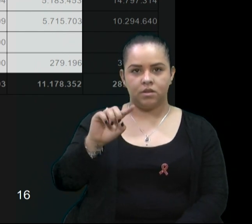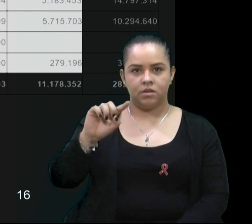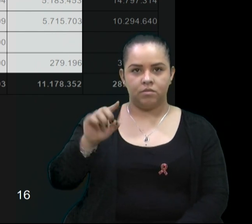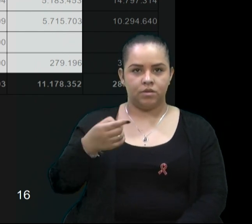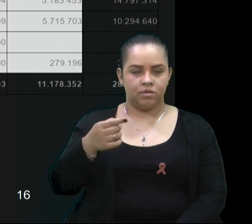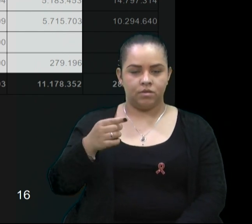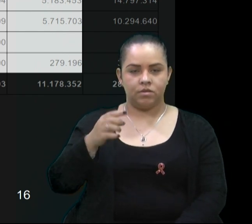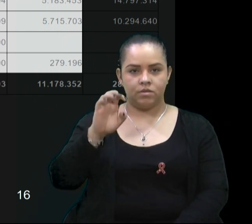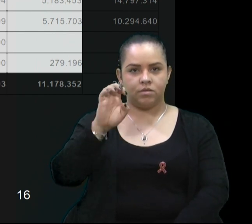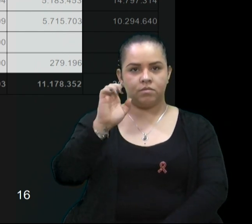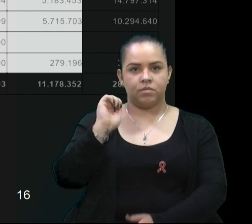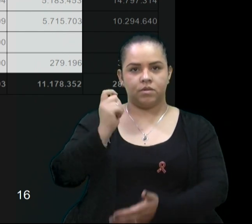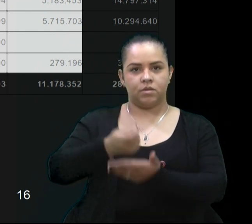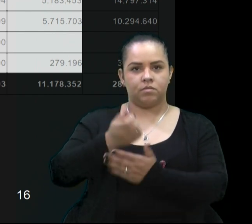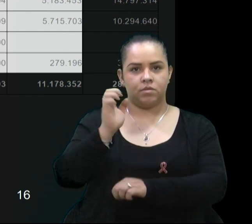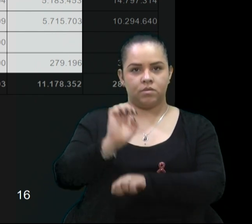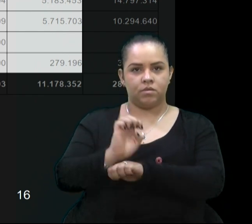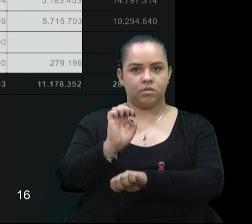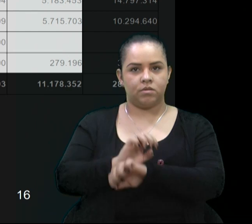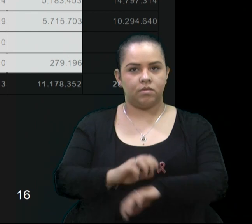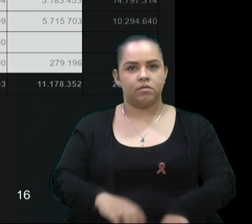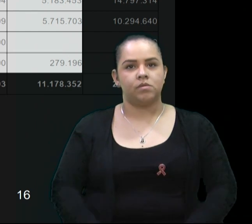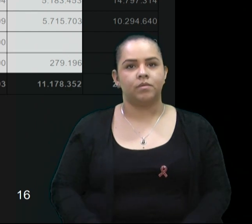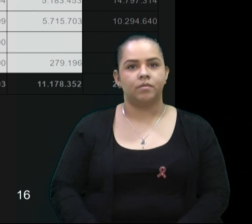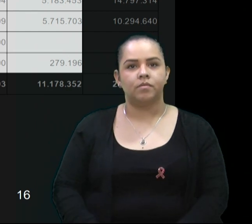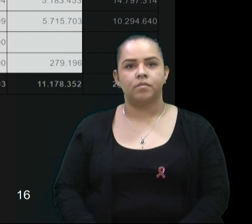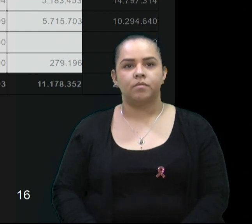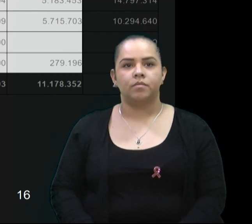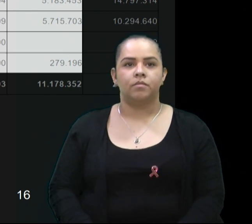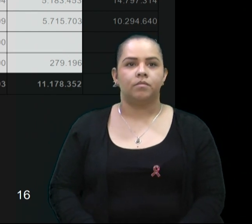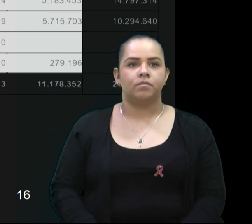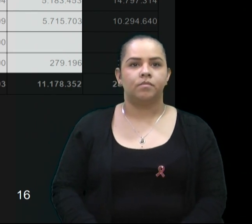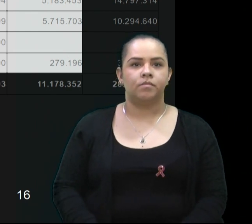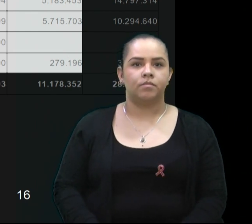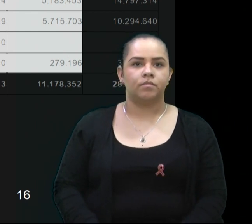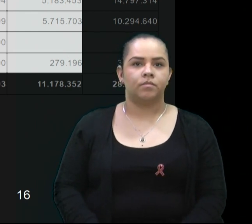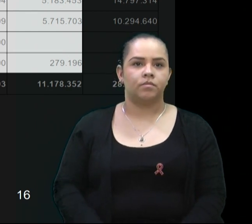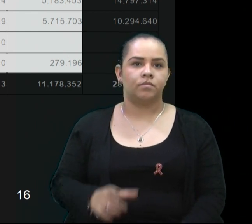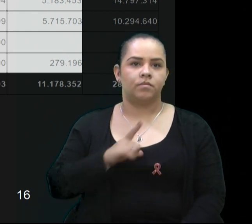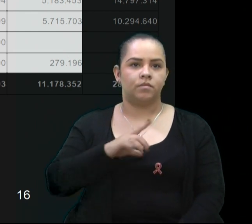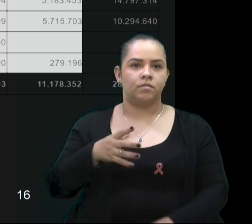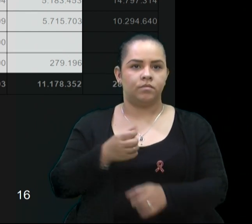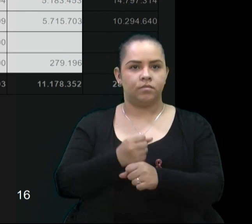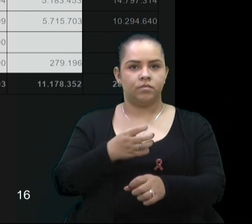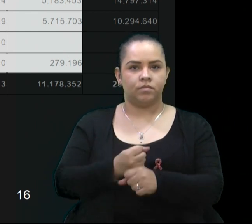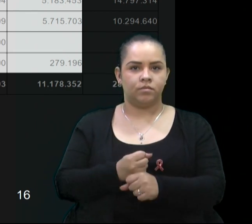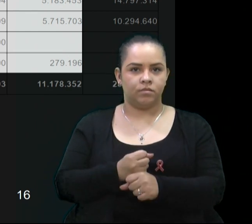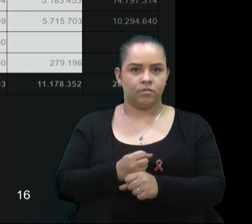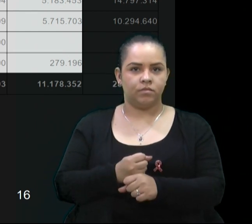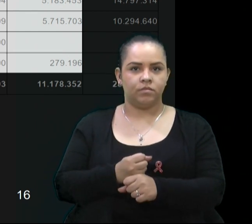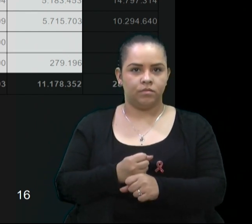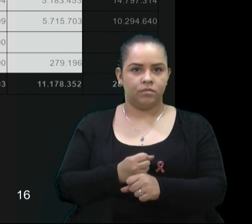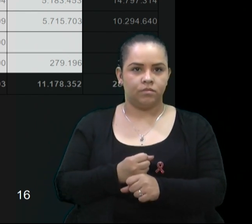pagas pelo Estado. Subvenção, a Associação Virgiramos, R$ 2